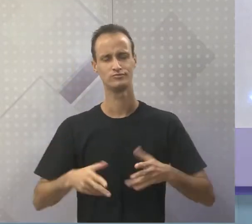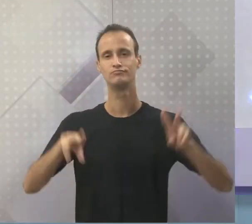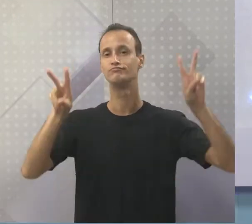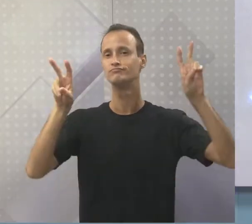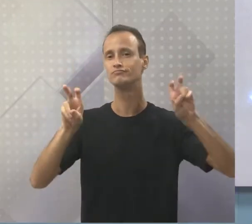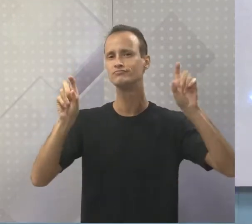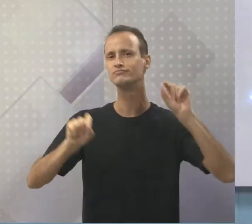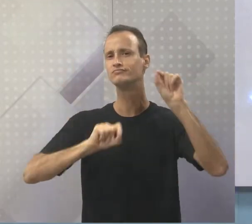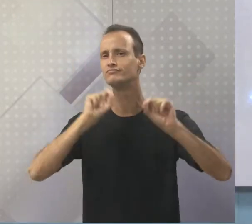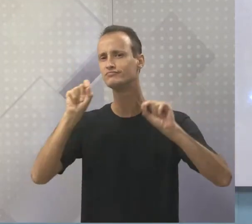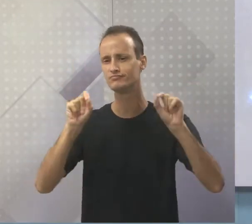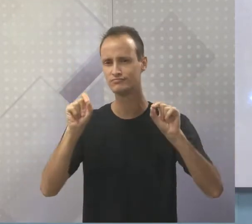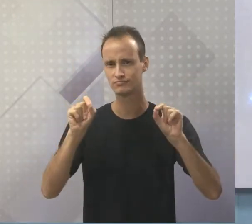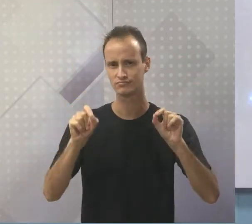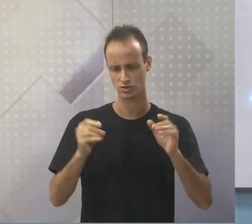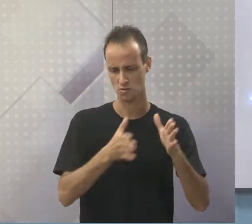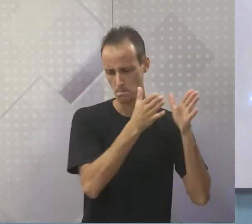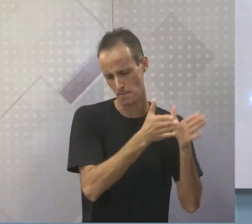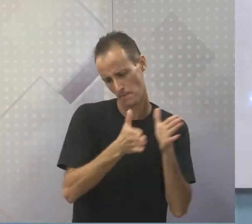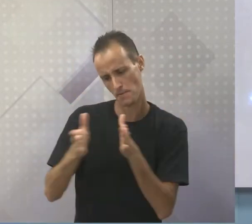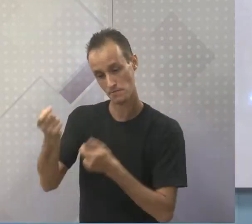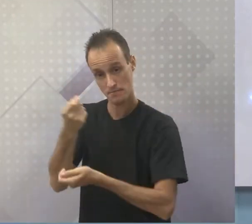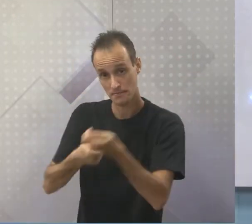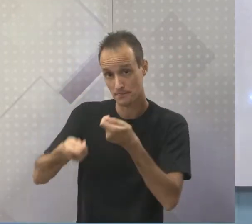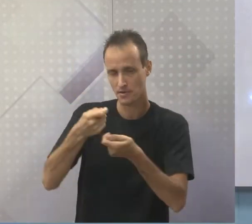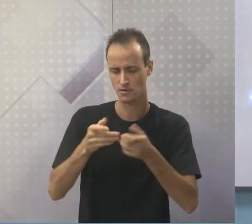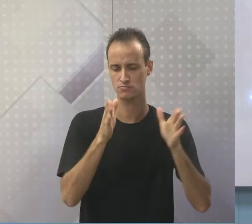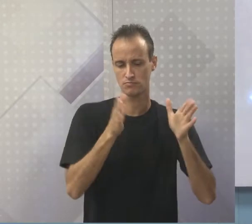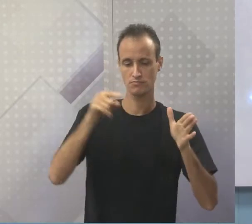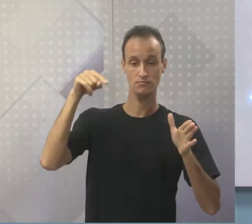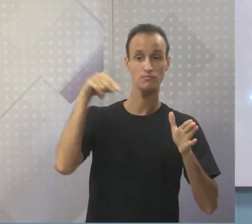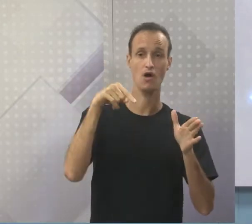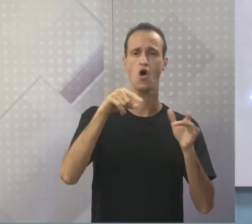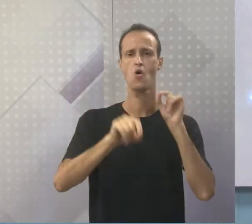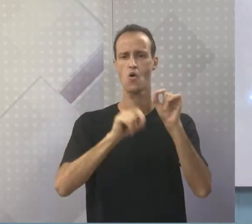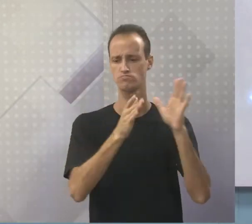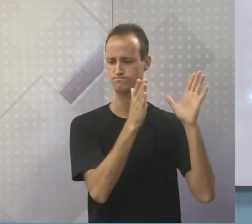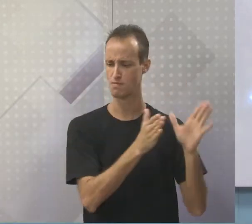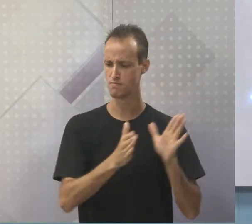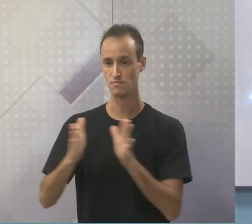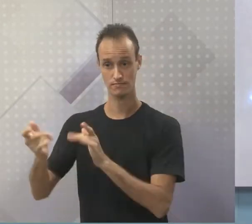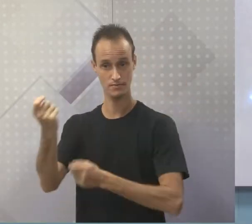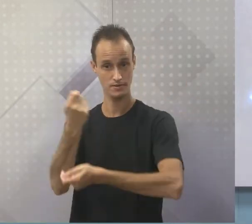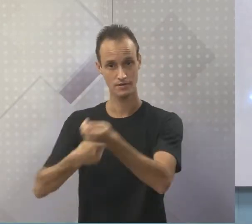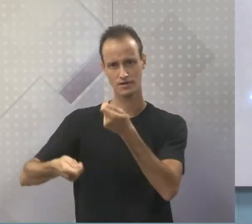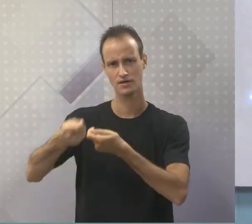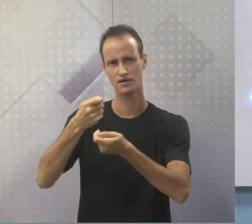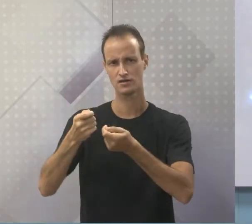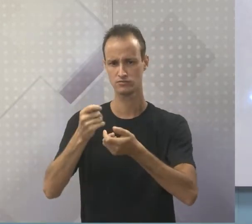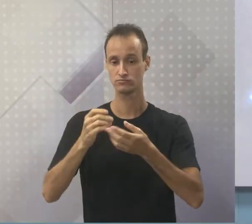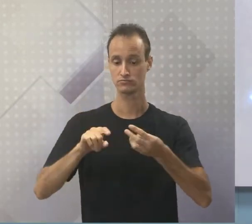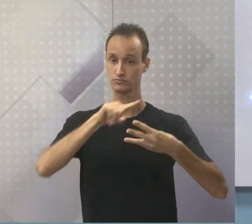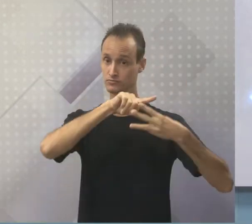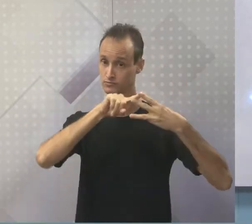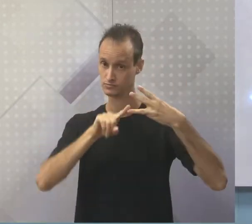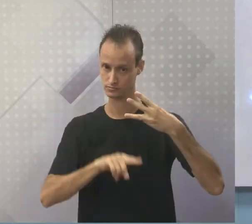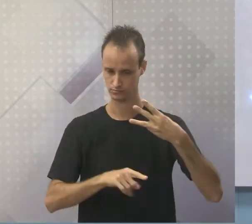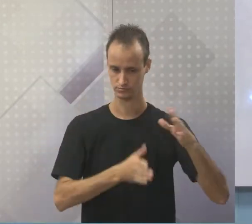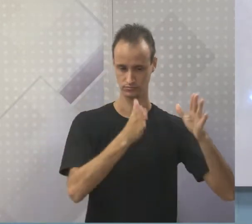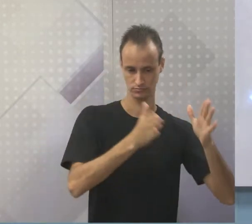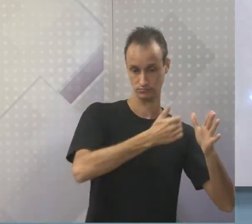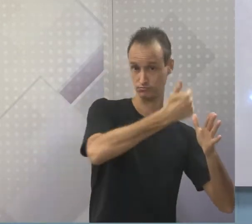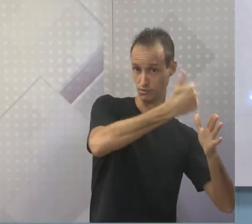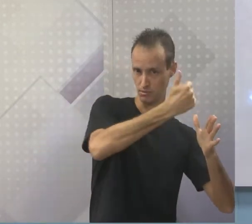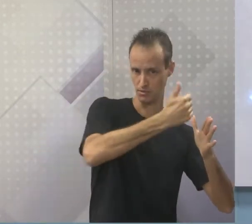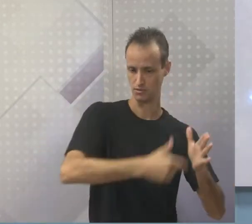trabalhar uma parte dos setores da economia. Só para relembrar, os setores da economia são subdivididos em três partes, setor